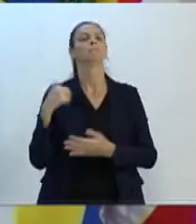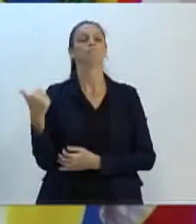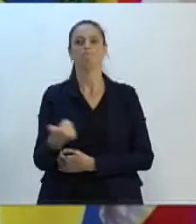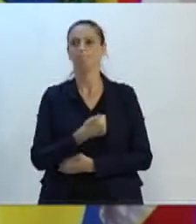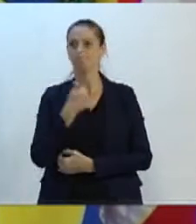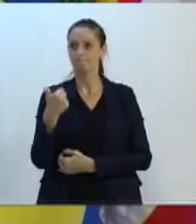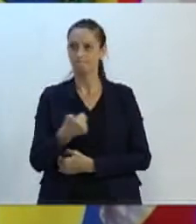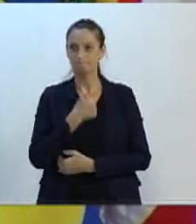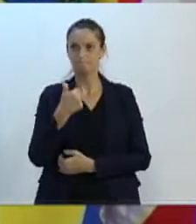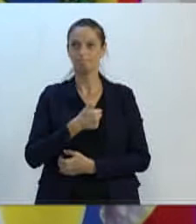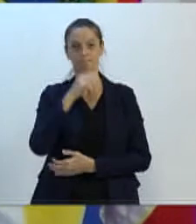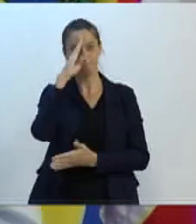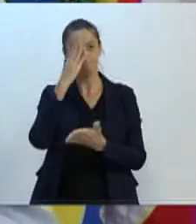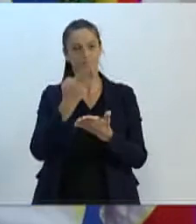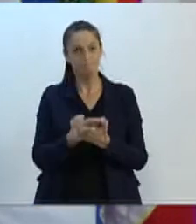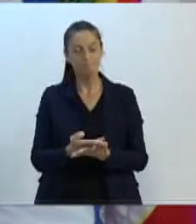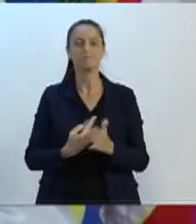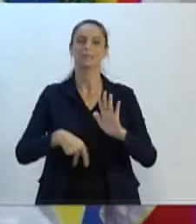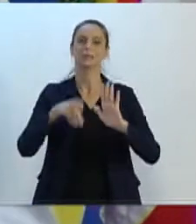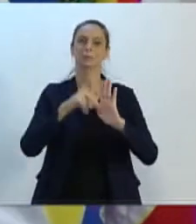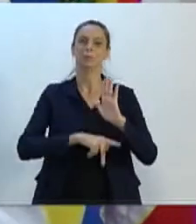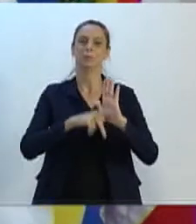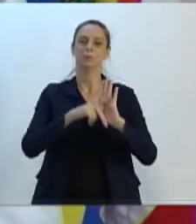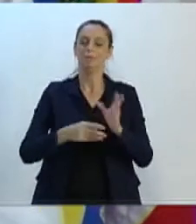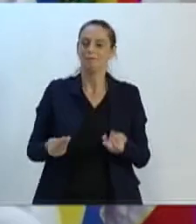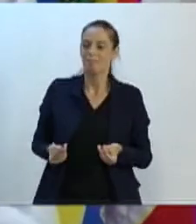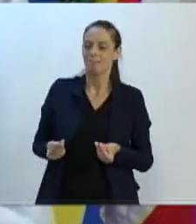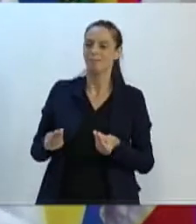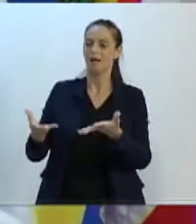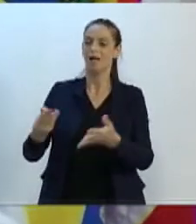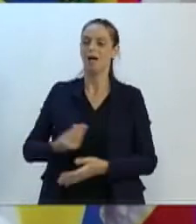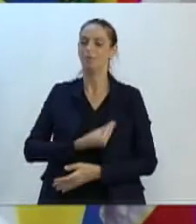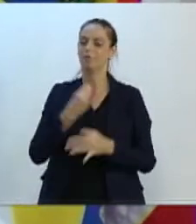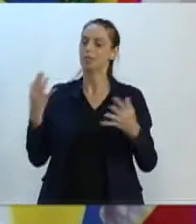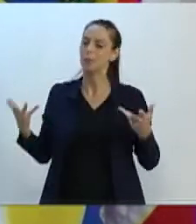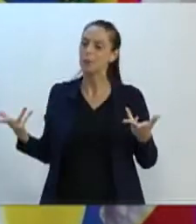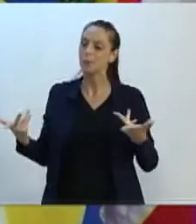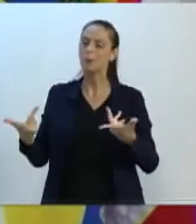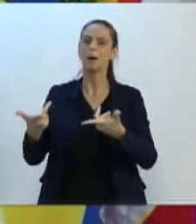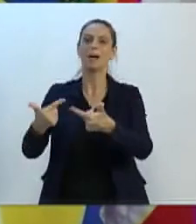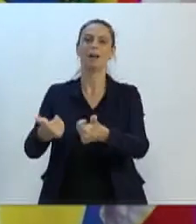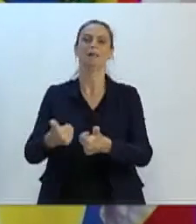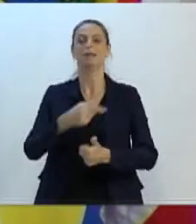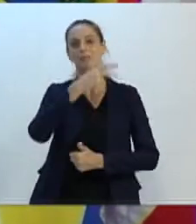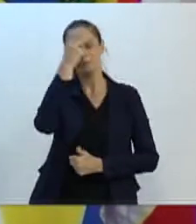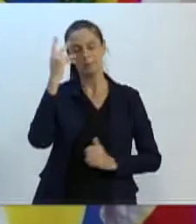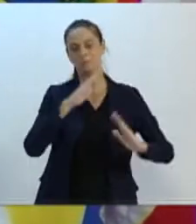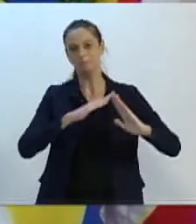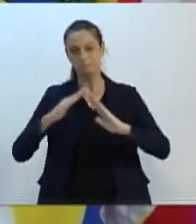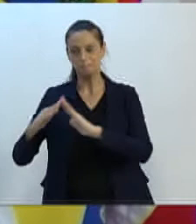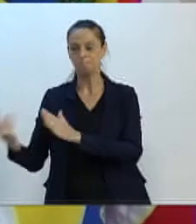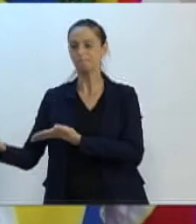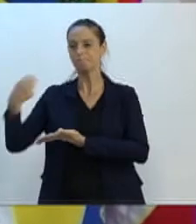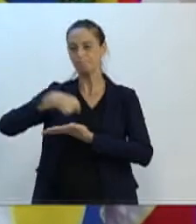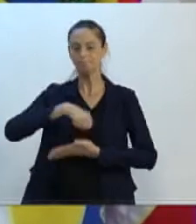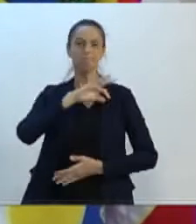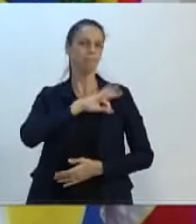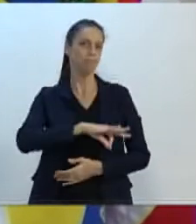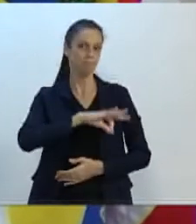acreditar em um projeto como este, é qualidade de vida chegando na casa do nosso munícipe, que paga os nossos salários.